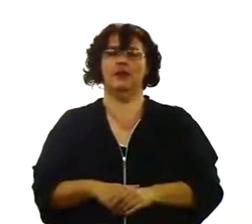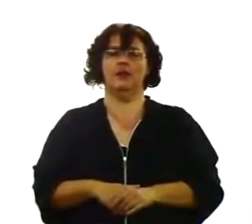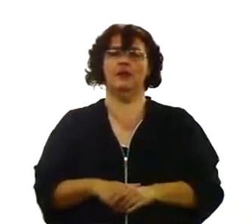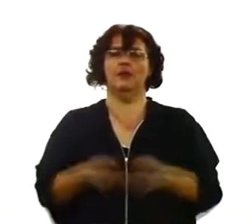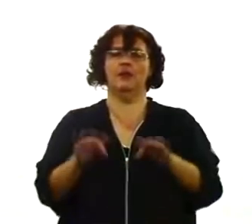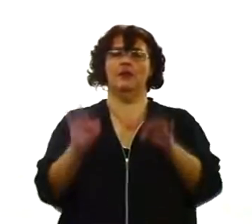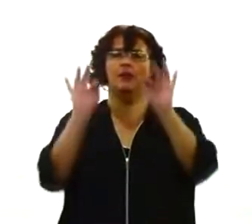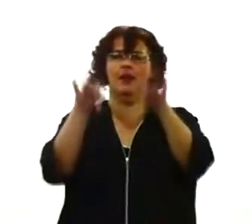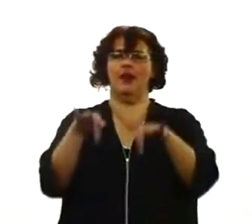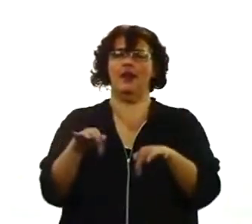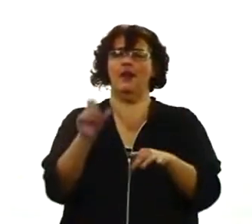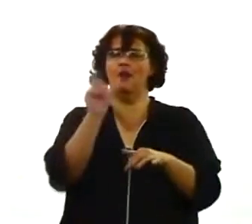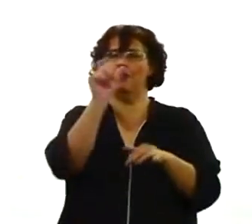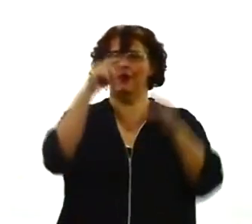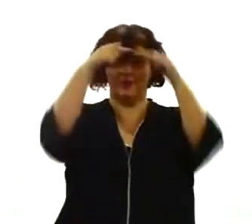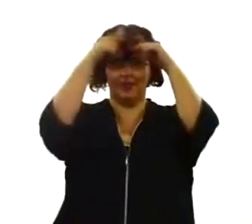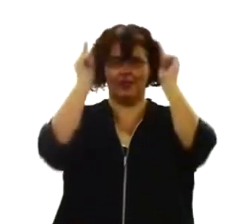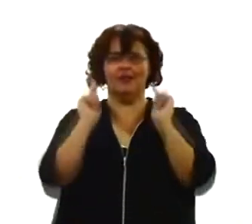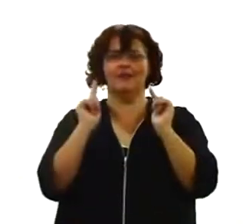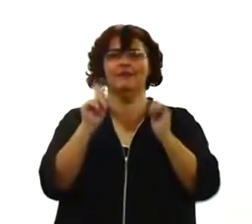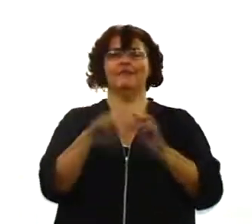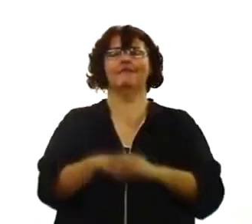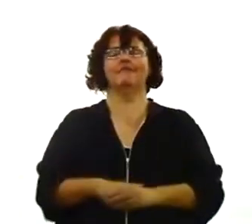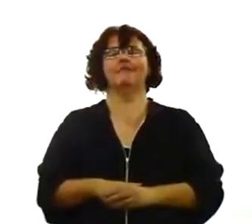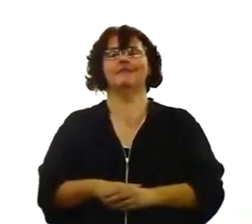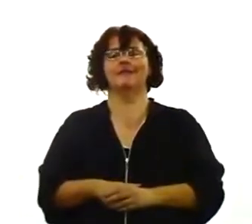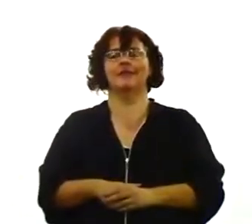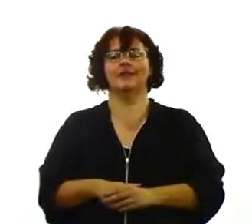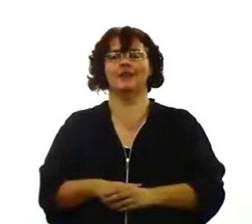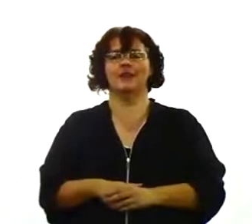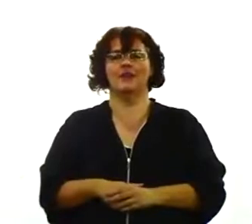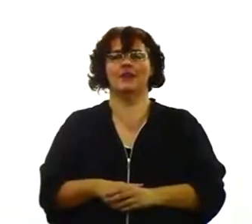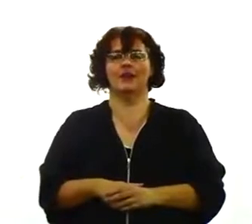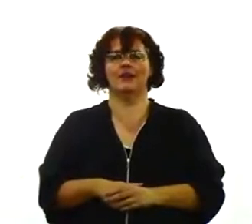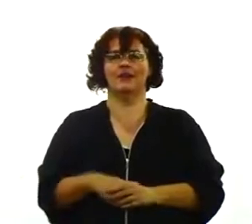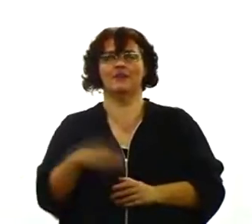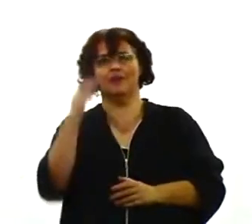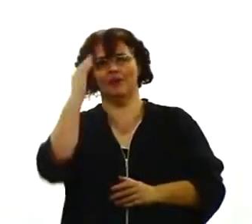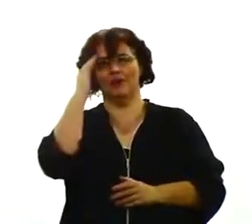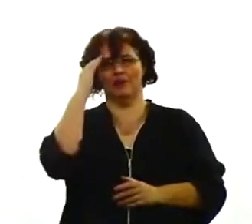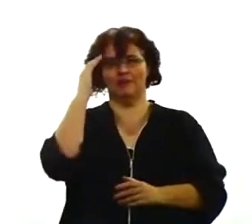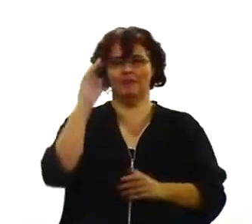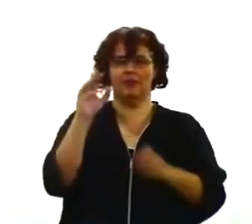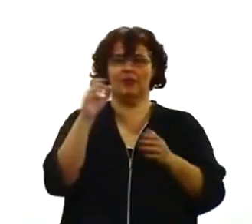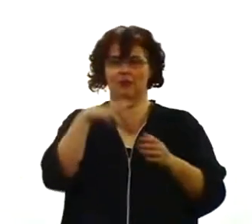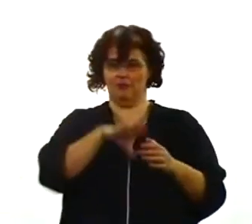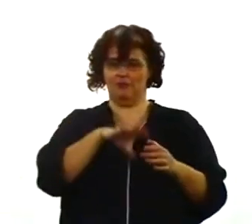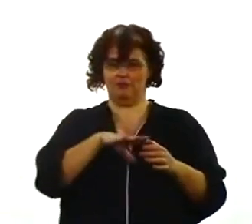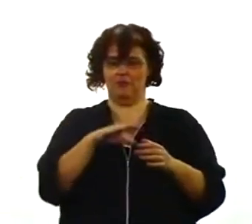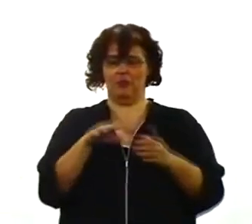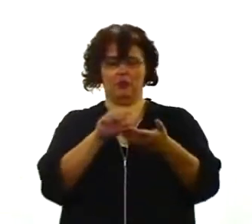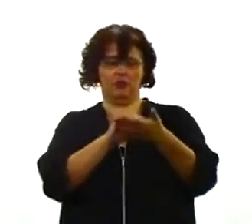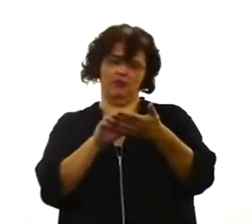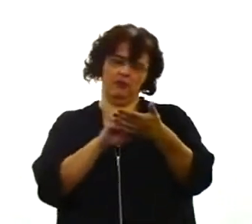telomai de Deus. Então, gramaticalmente, eu imagino que nós tenhamos aqui a possibilidade de trabalhar